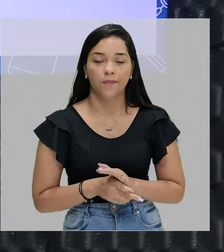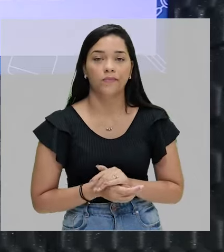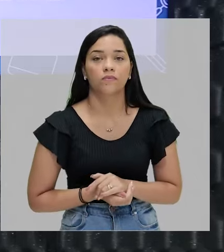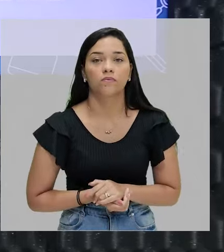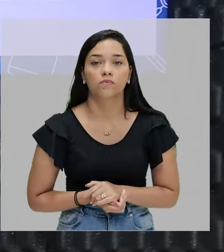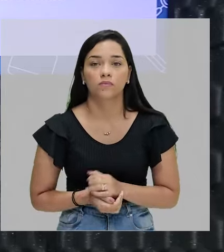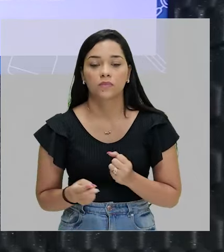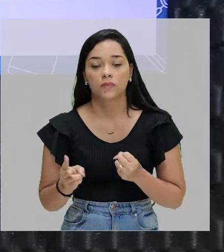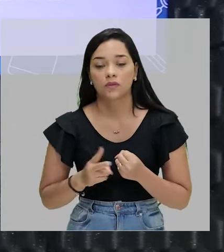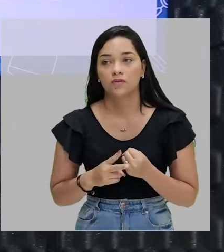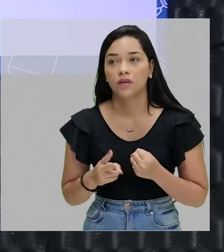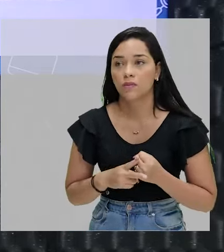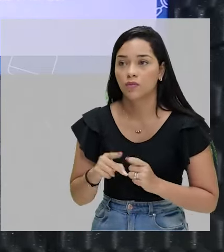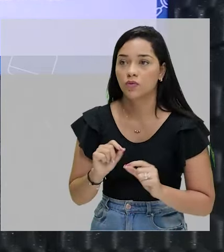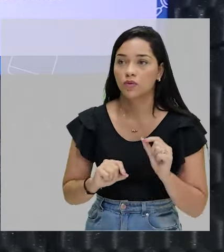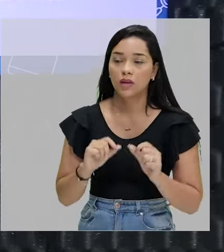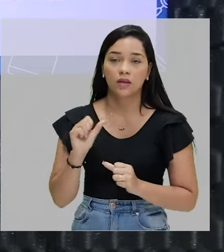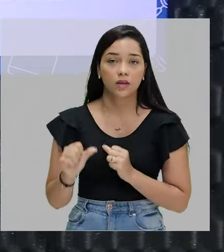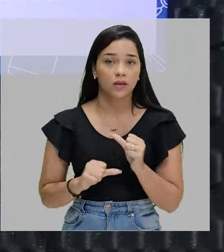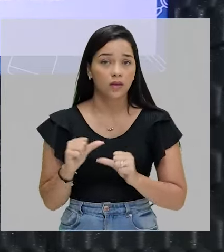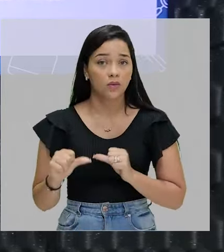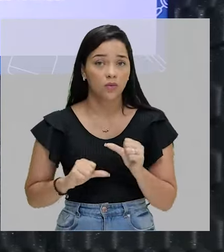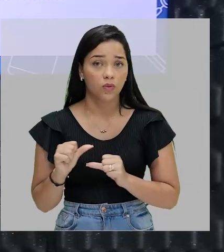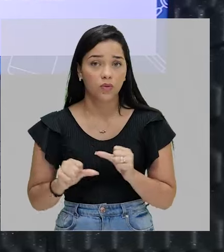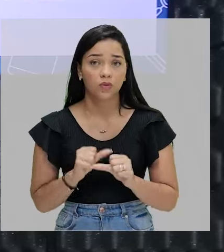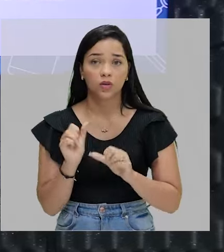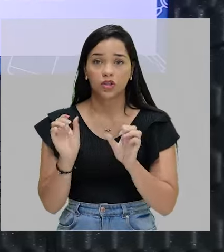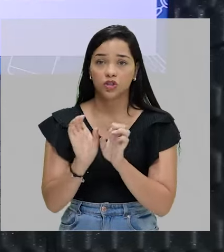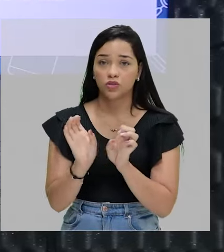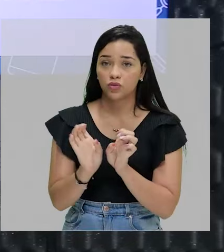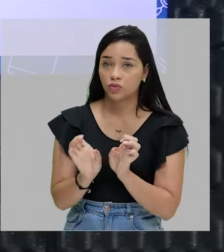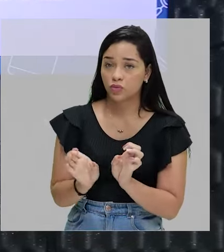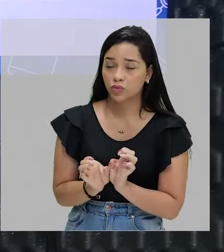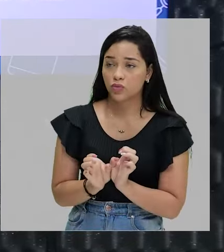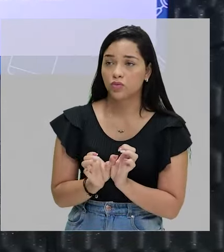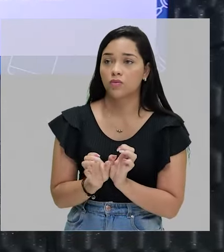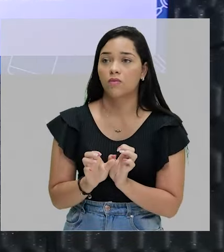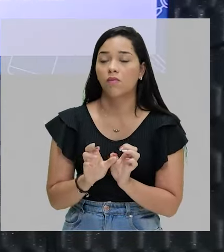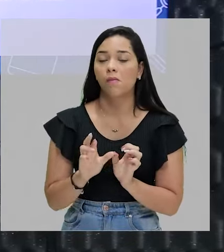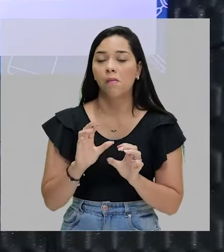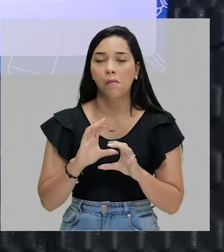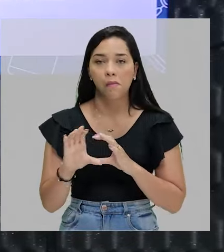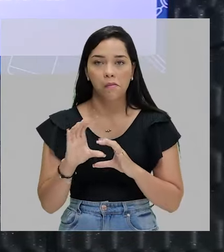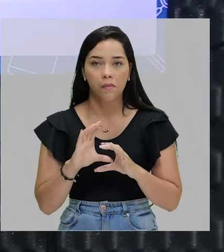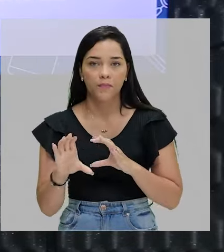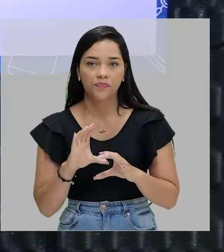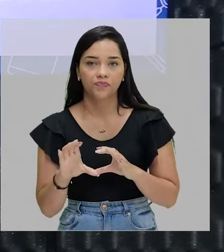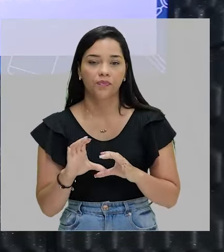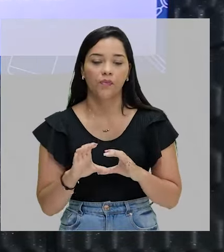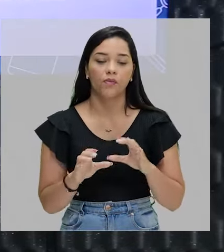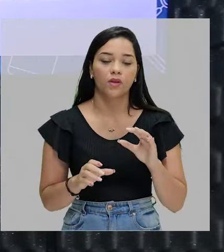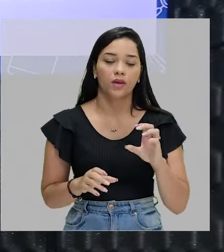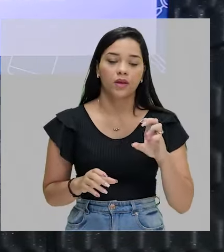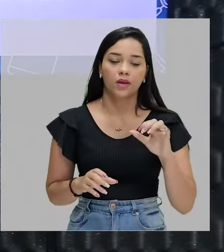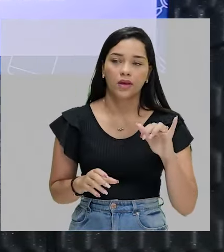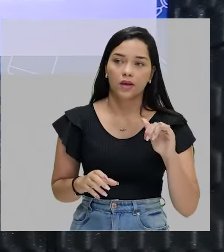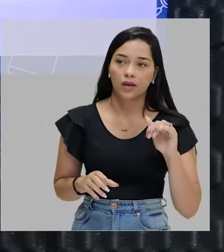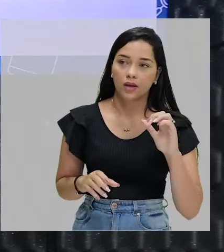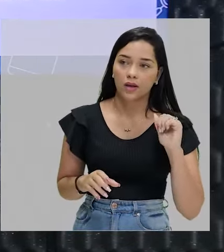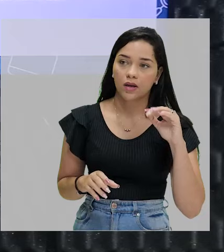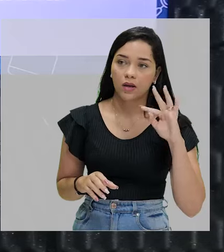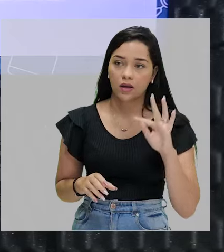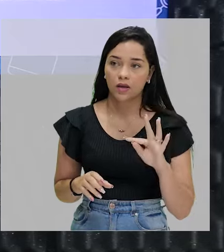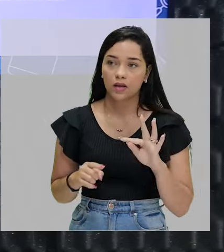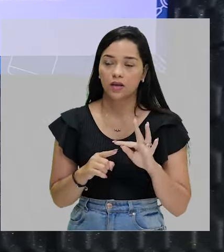Então, gente, os verbos regulares são aqueles que não mudam a sua estrutura do radical. O verbo cantar, C, A, N, T, cante.